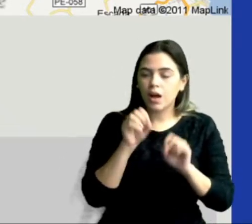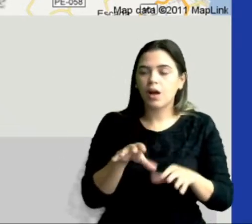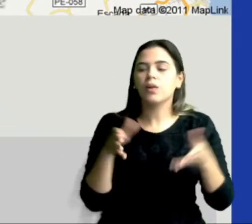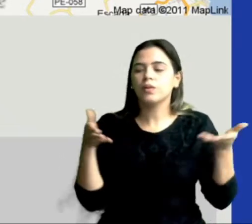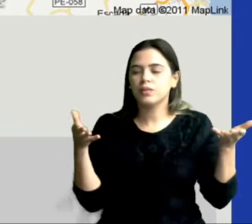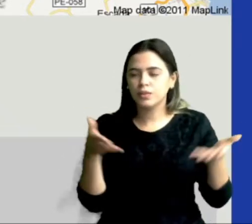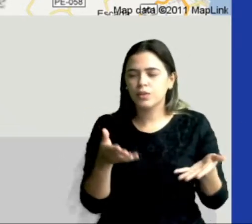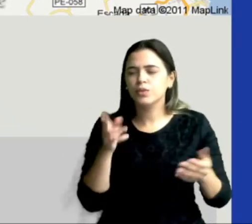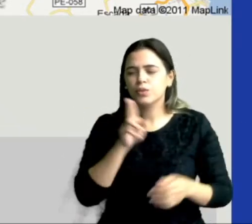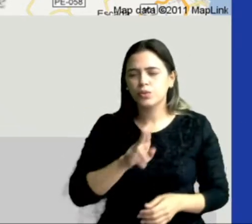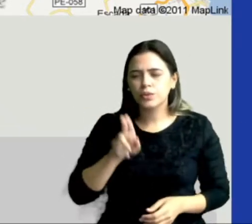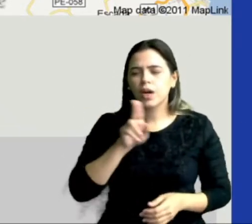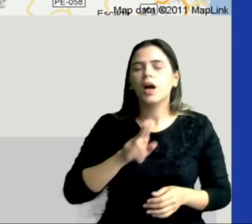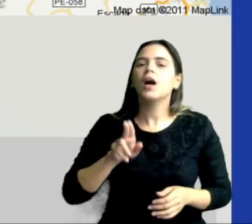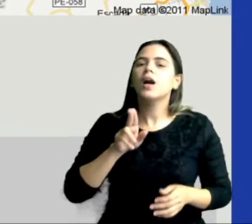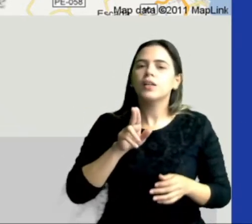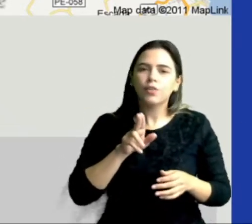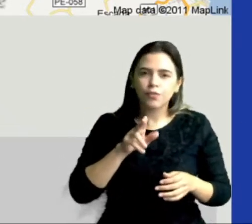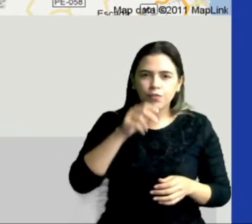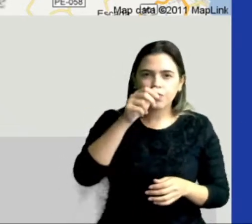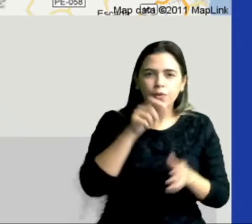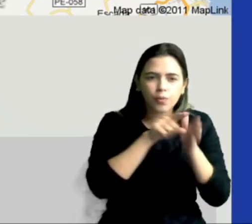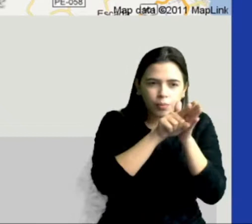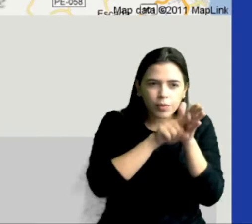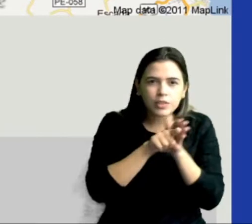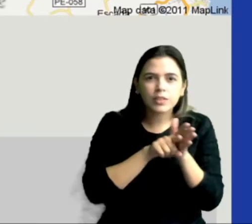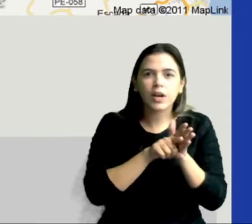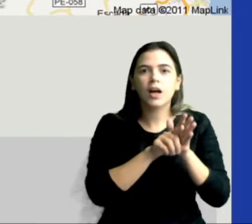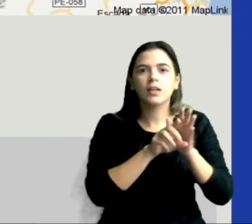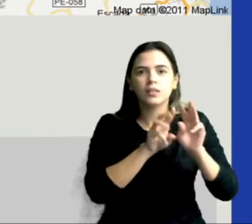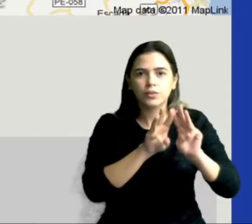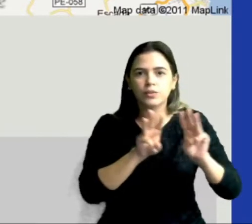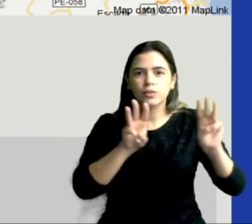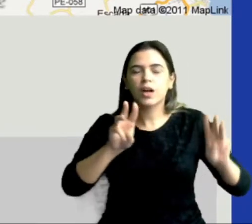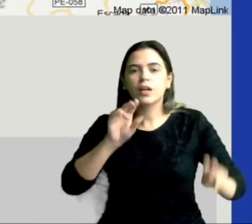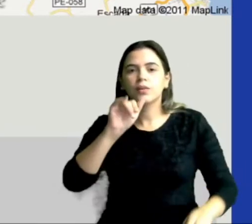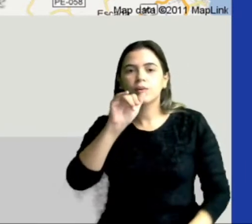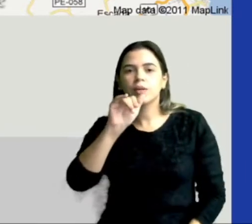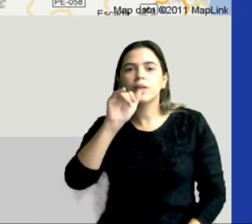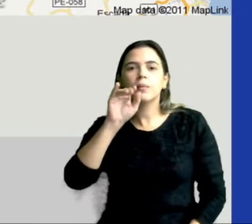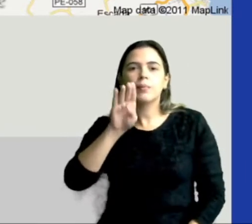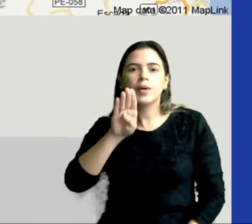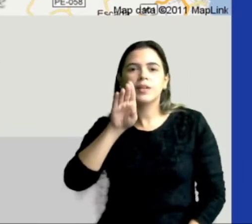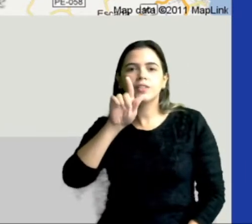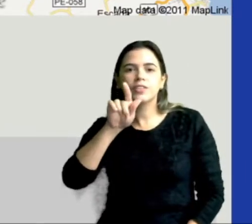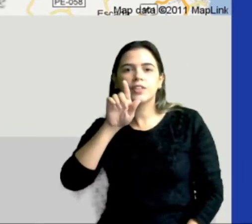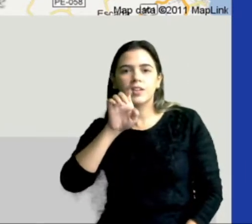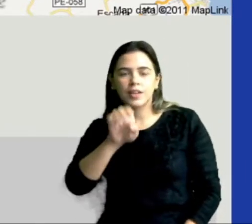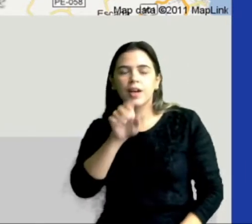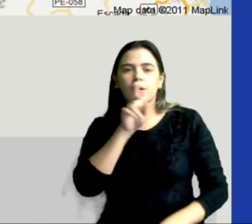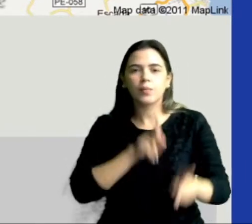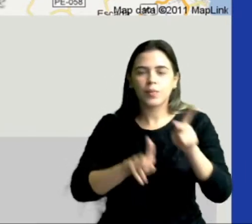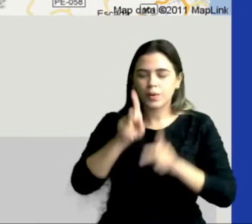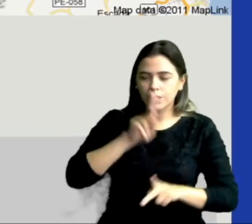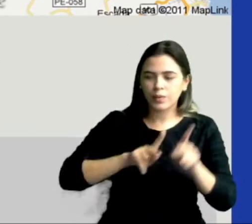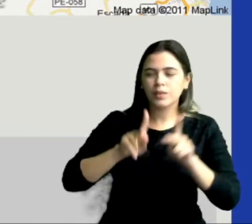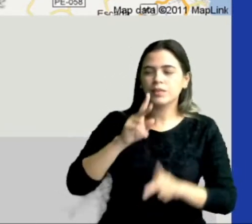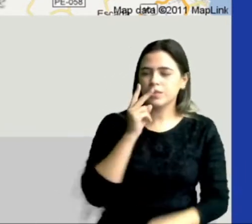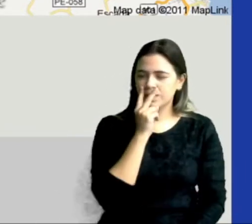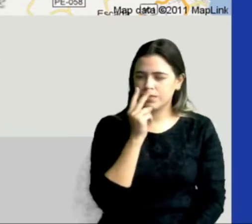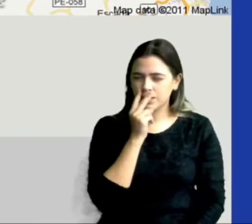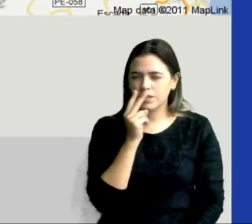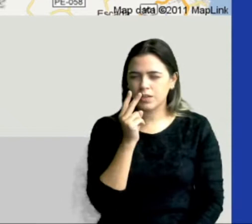foram retirados lá do site do IBGE. Então, população estimada de Vitória para